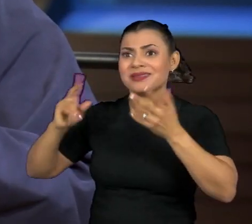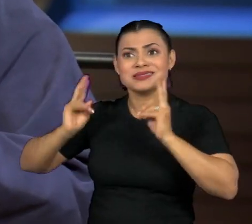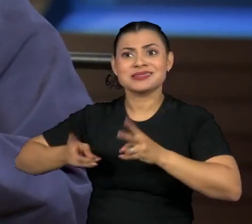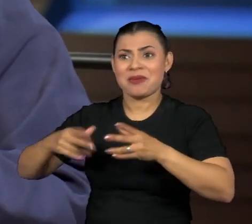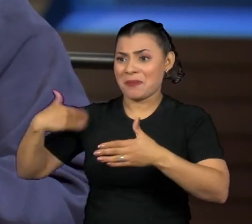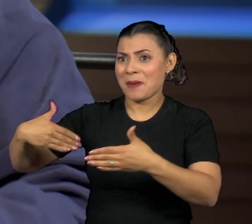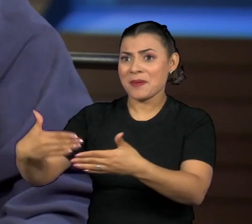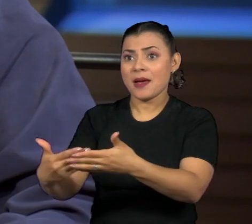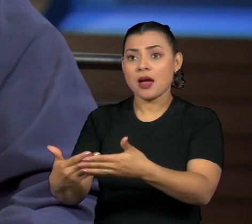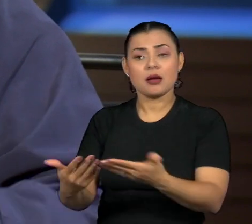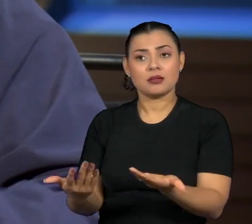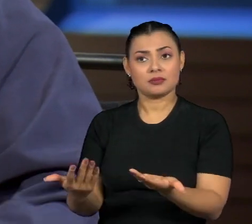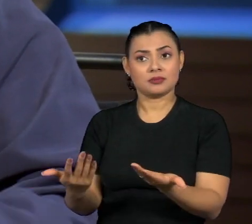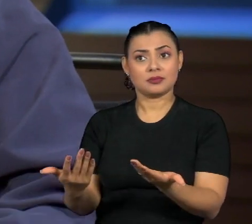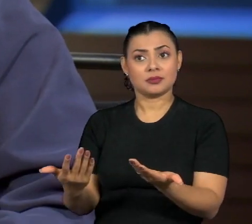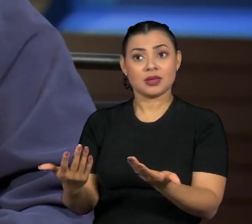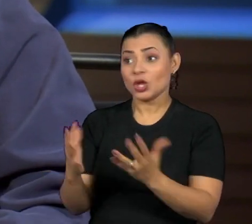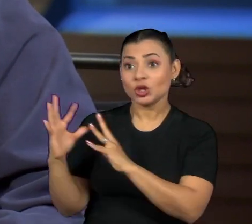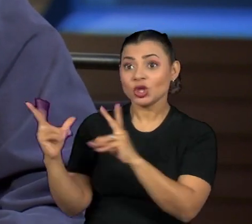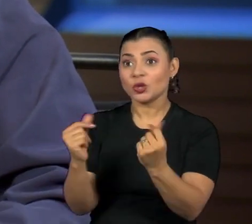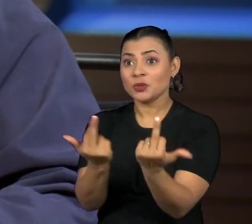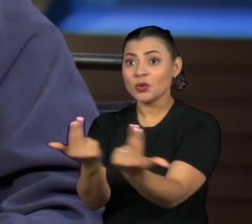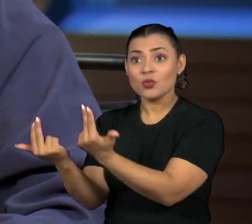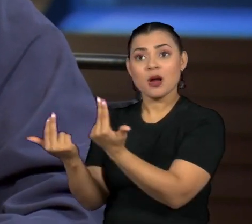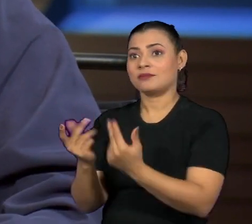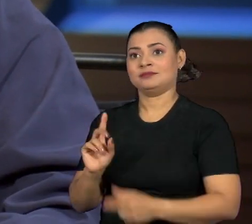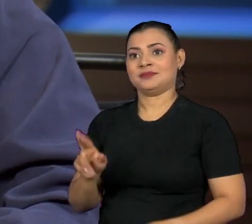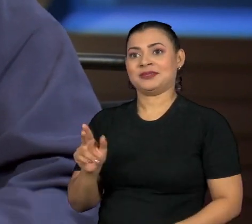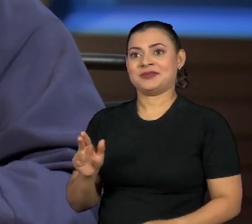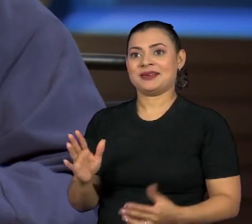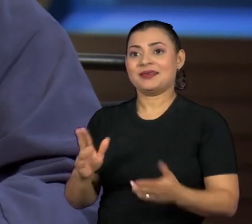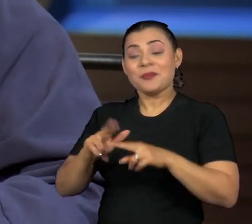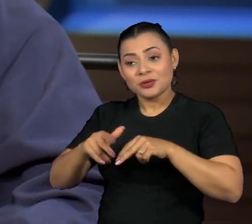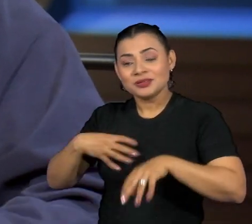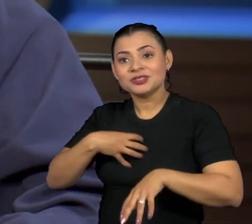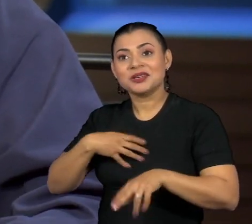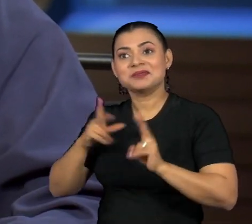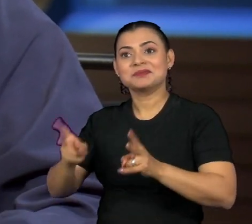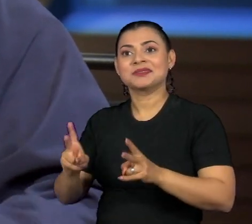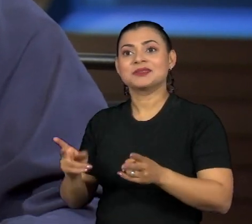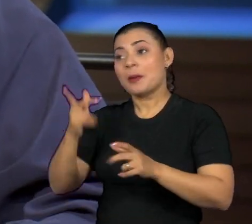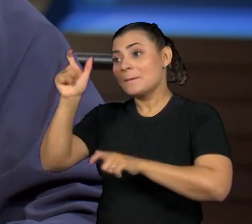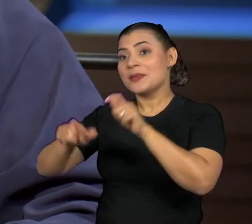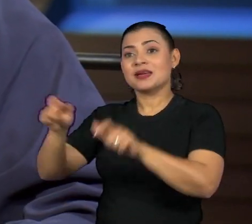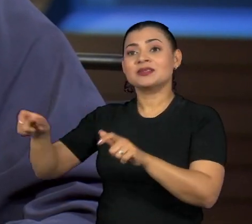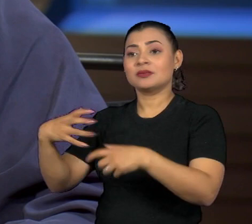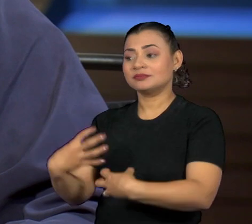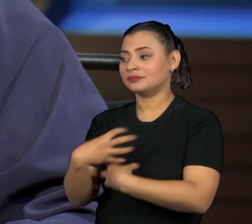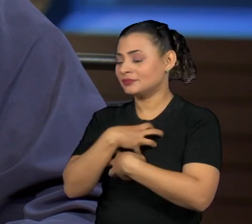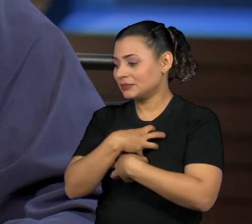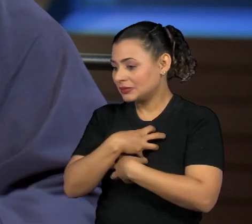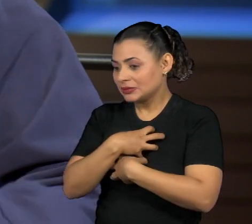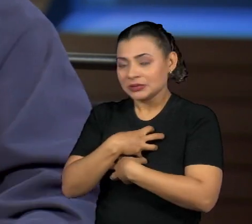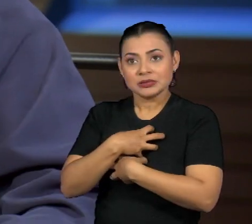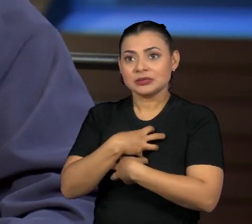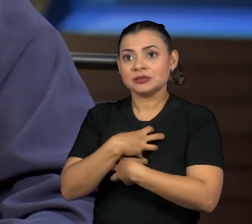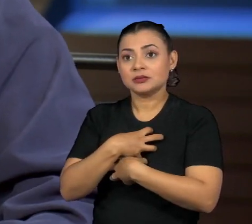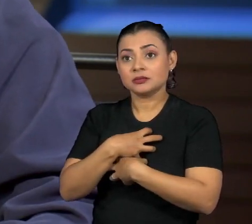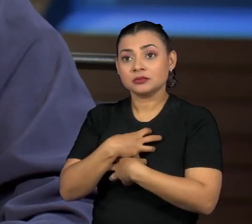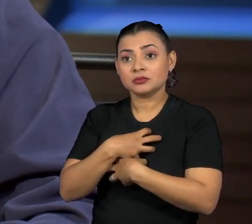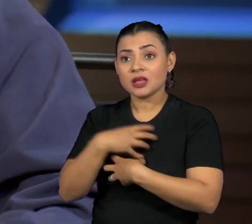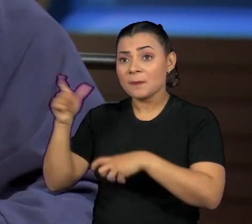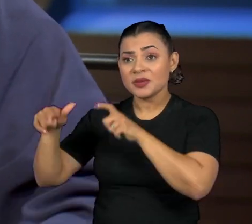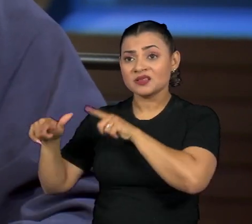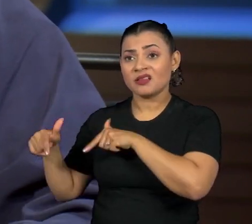E, assim, não é todo mundo que impacta do mesmo jeito e, do mesmo jeito, não são as mesmas pessoas que são impactadas do mesmo jeito. Então, quem menos